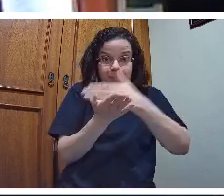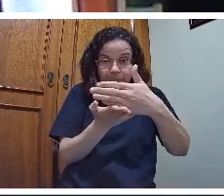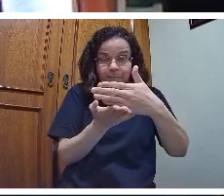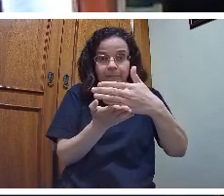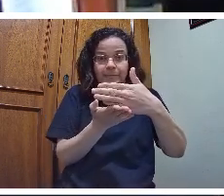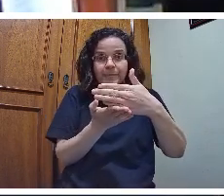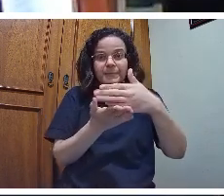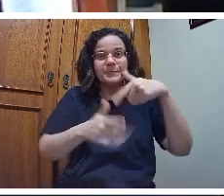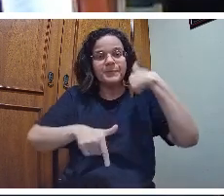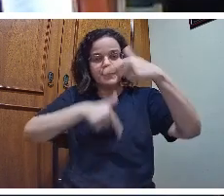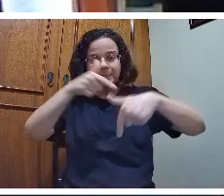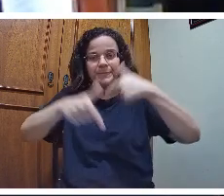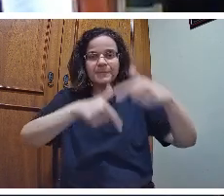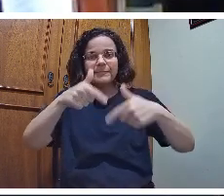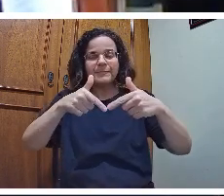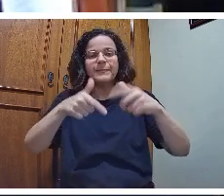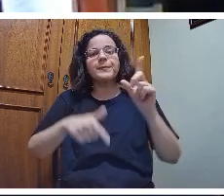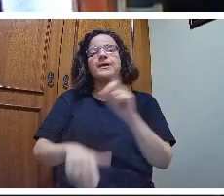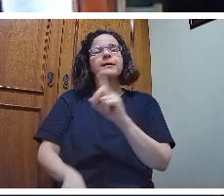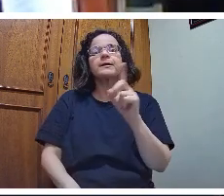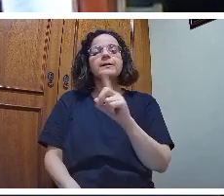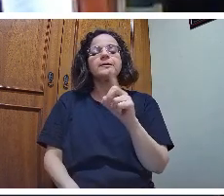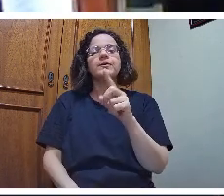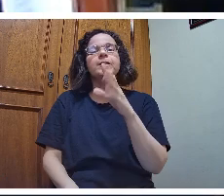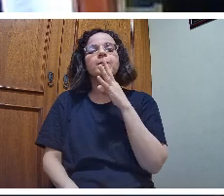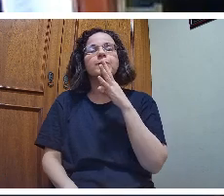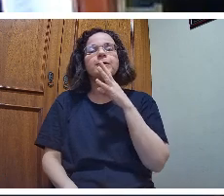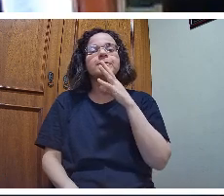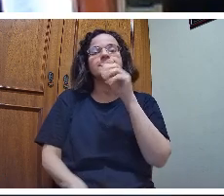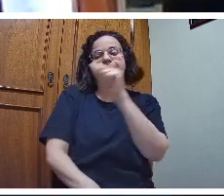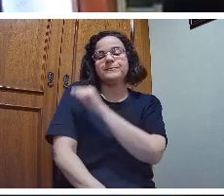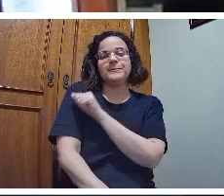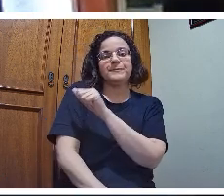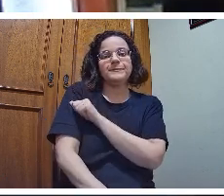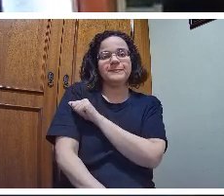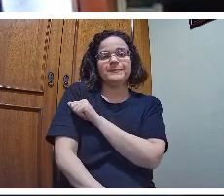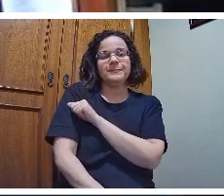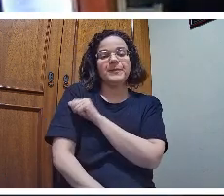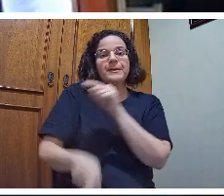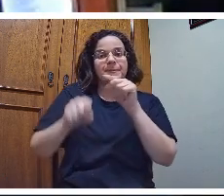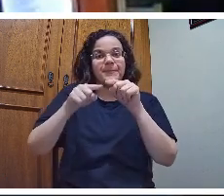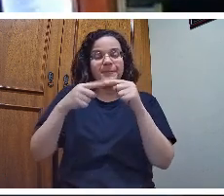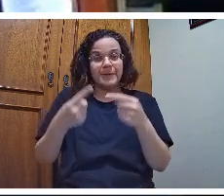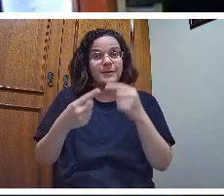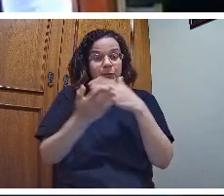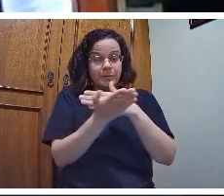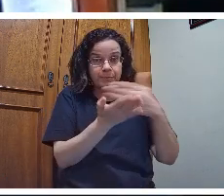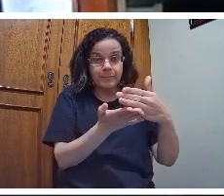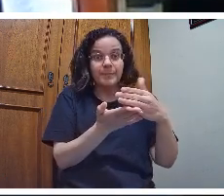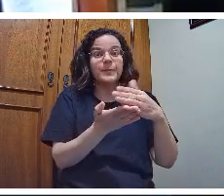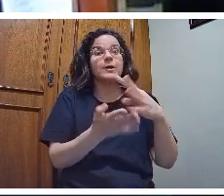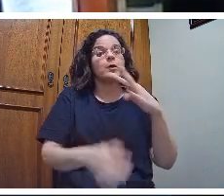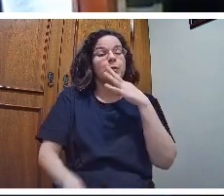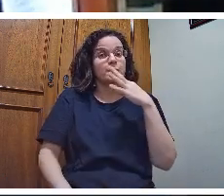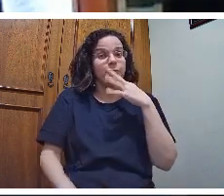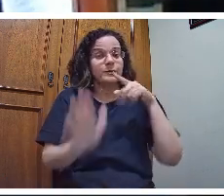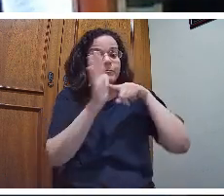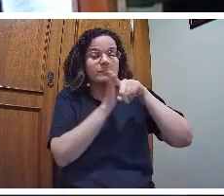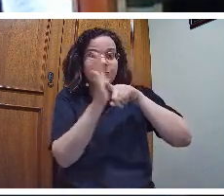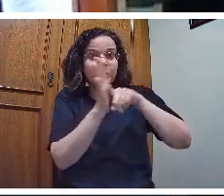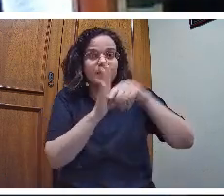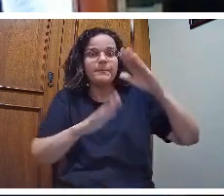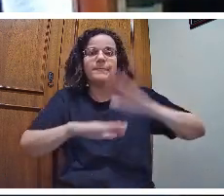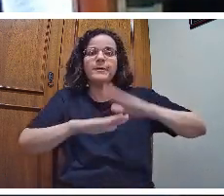nosso trabalho não é o conhecimento do aluno. O ponto de partida é o conhecimento